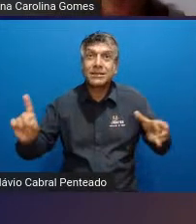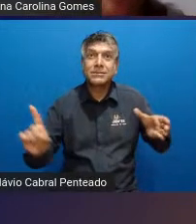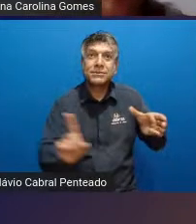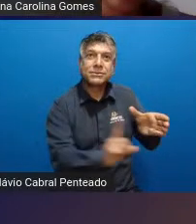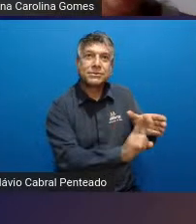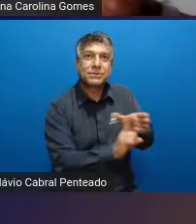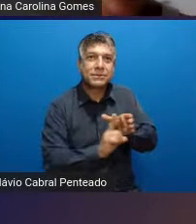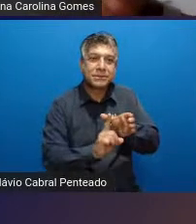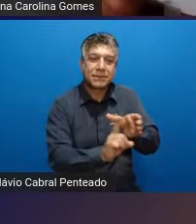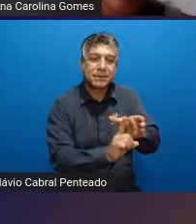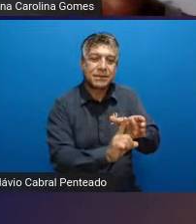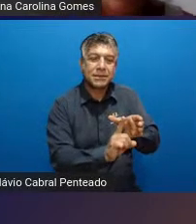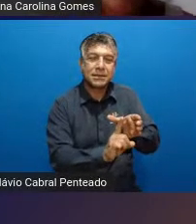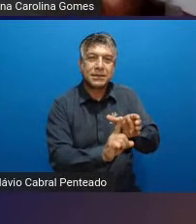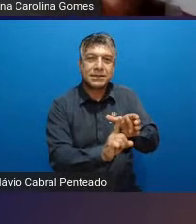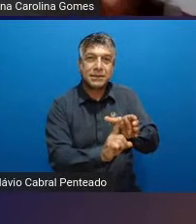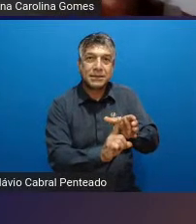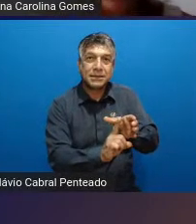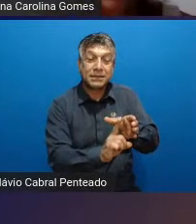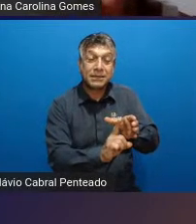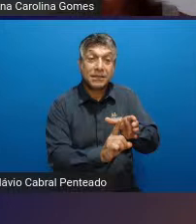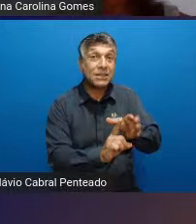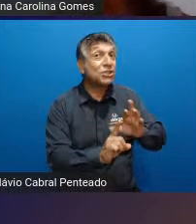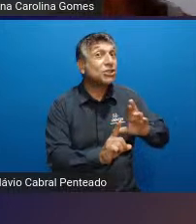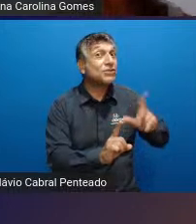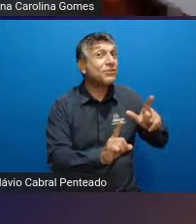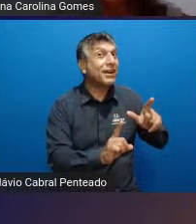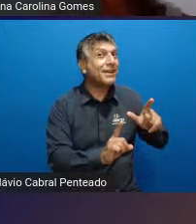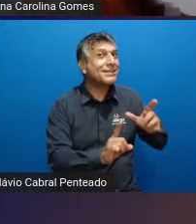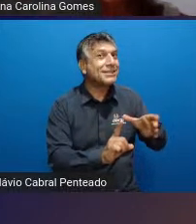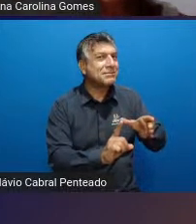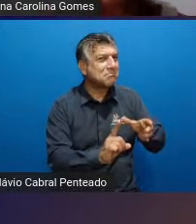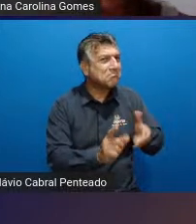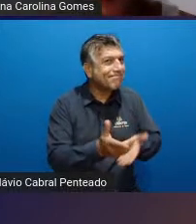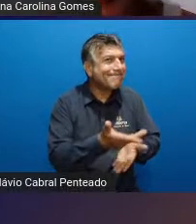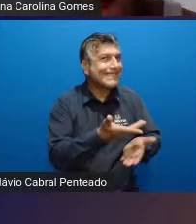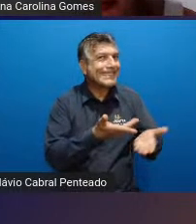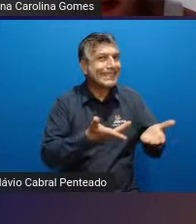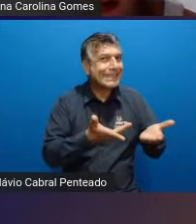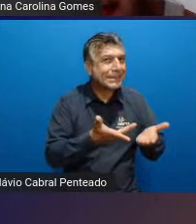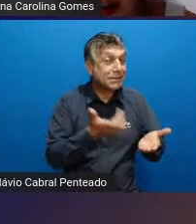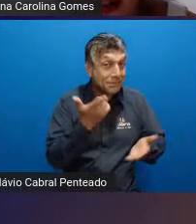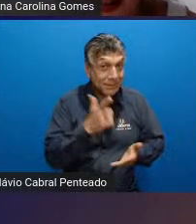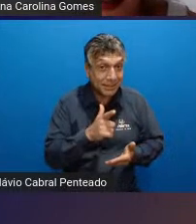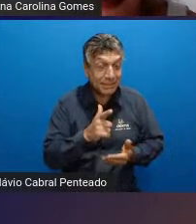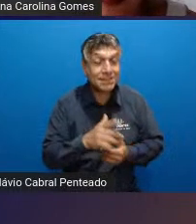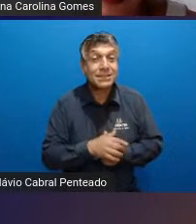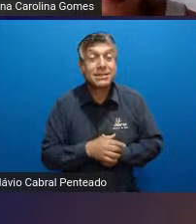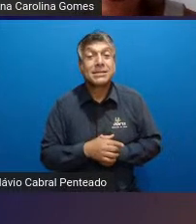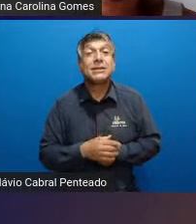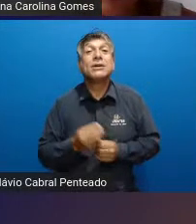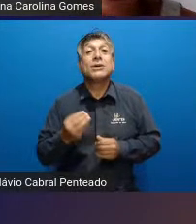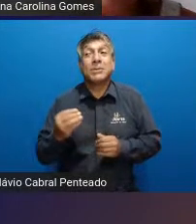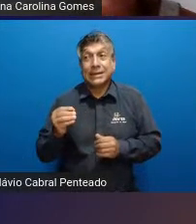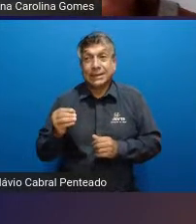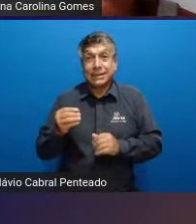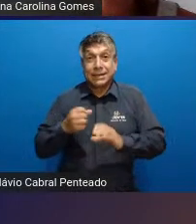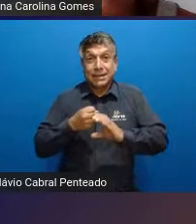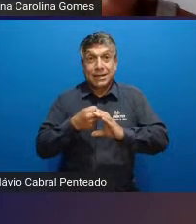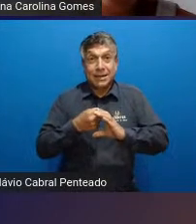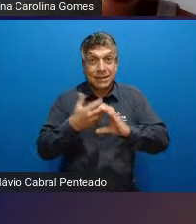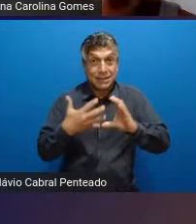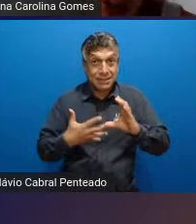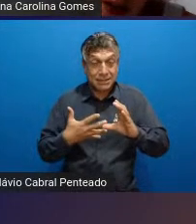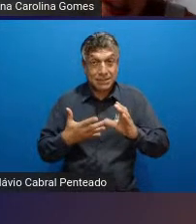crianças que são totalmente diferentes dele então essas características socioemocionais são ligadas